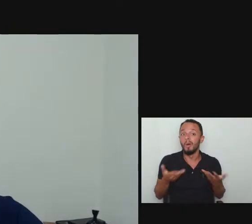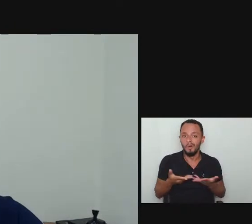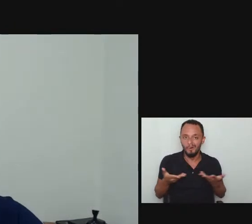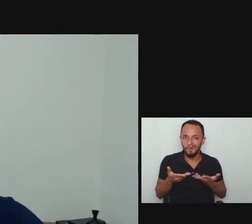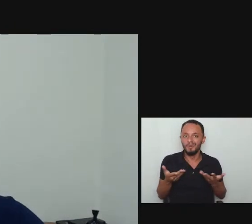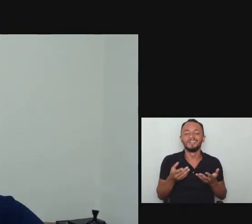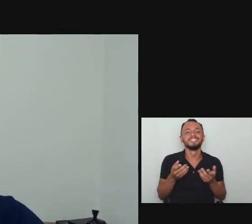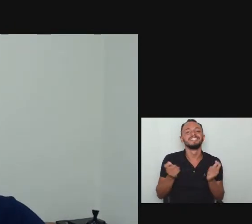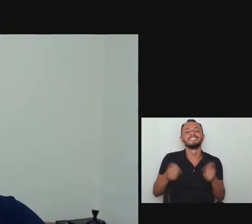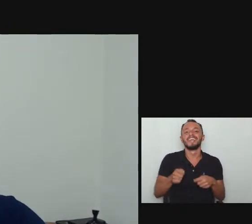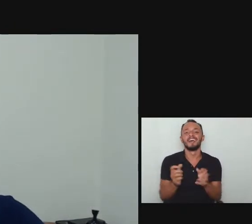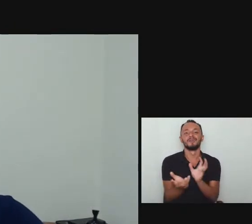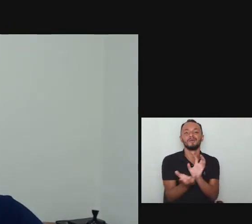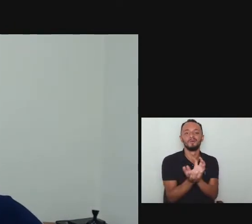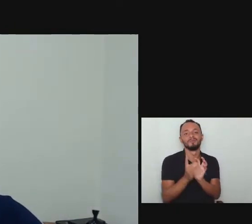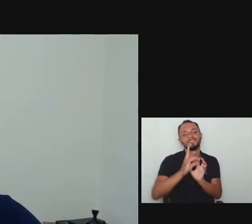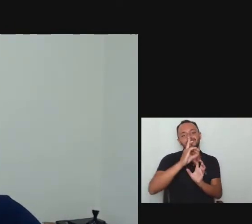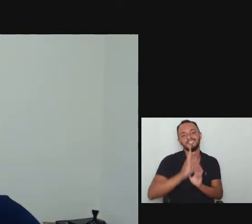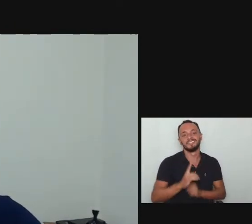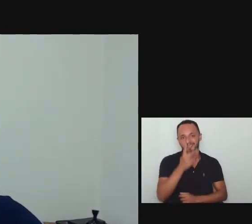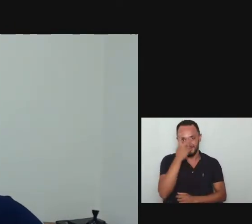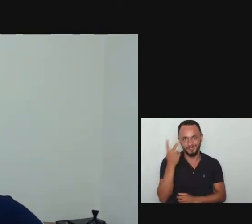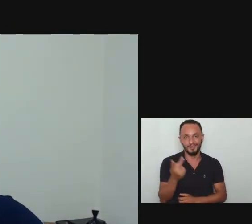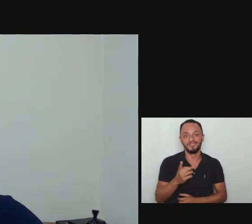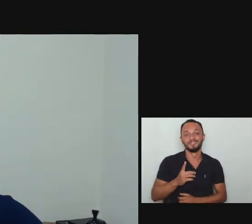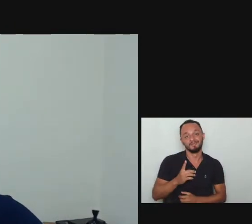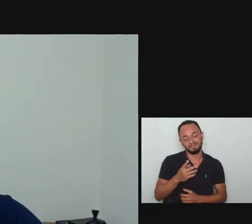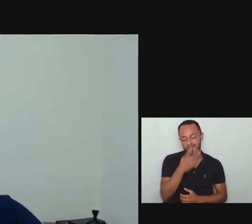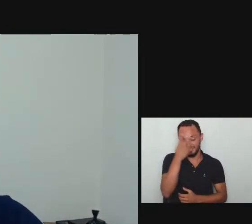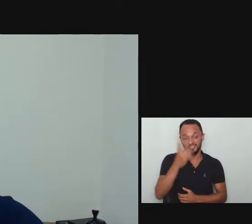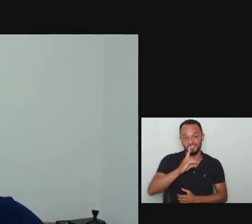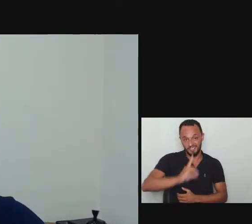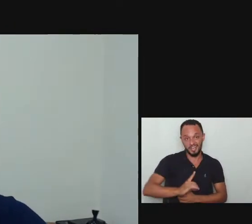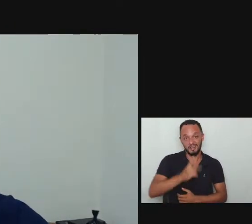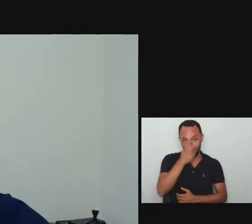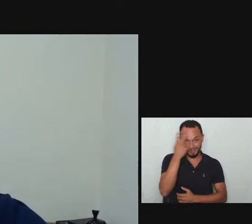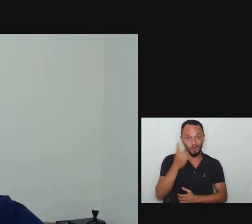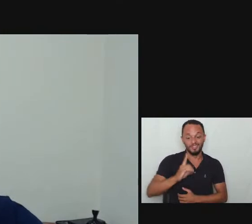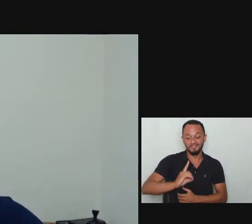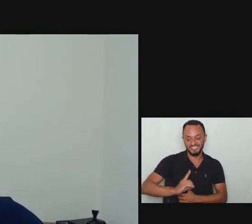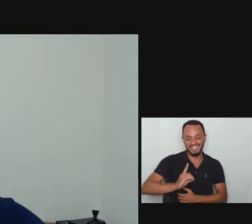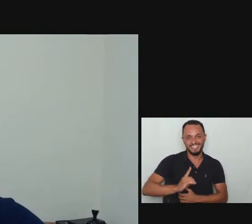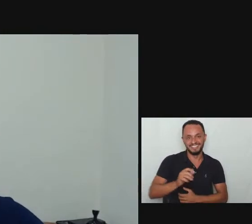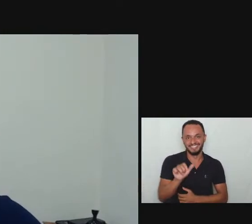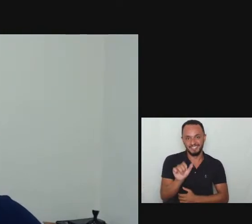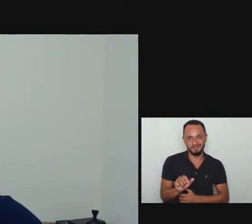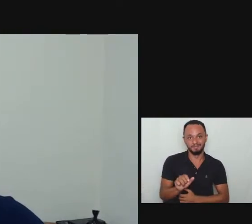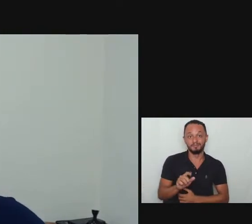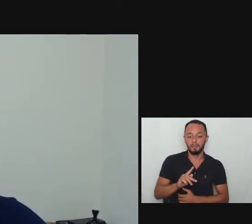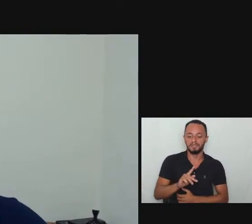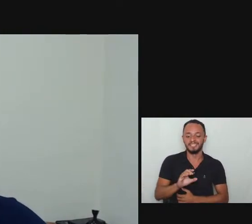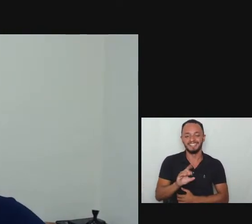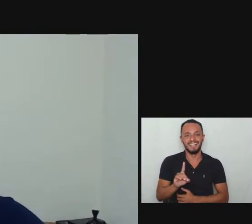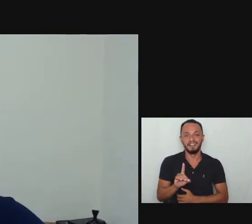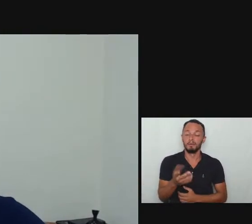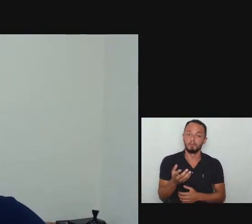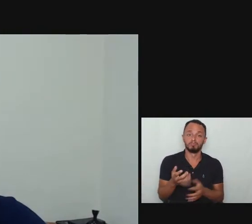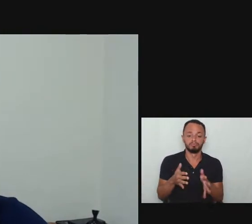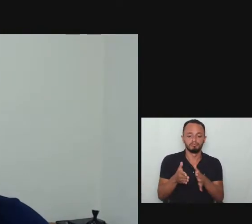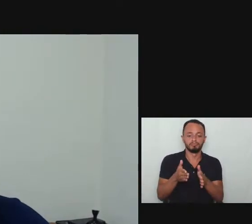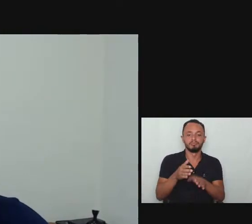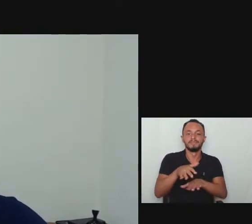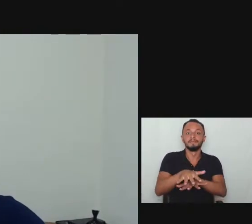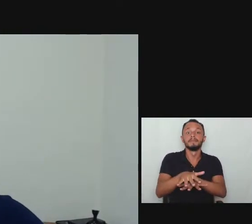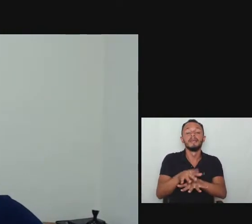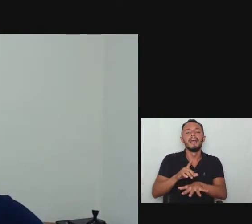vamos lá então quem tá comigo aqui ao vivo já vai chegando mandando código o Giovanni já fez aqui ó já manda o código tá aqui a